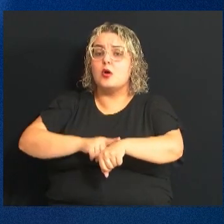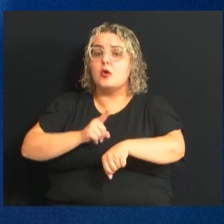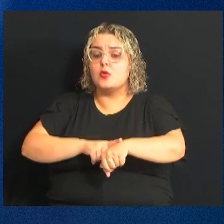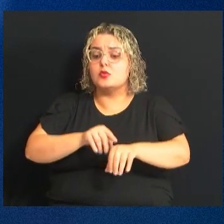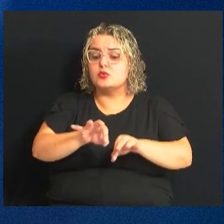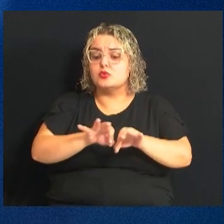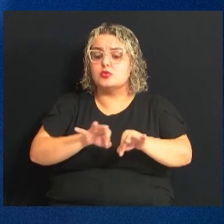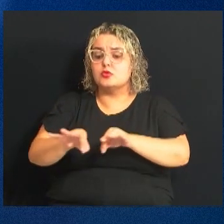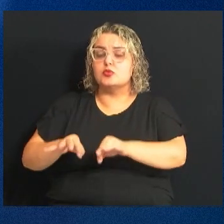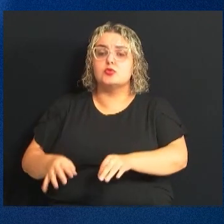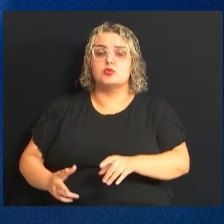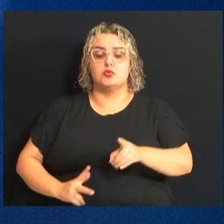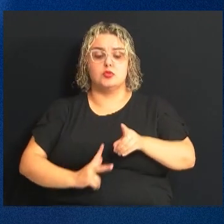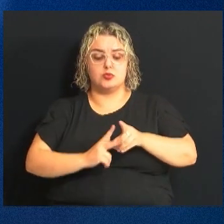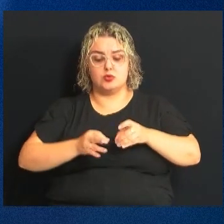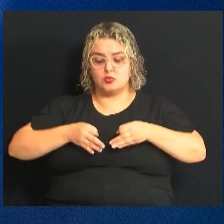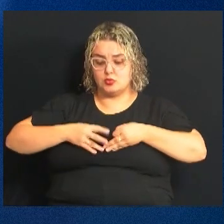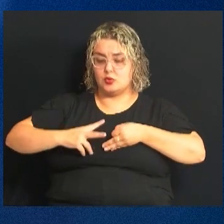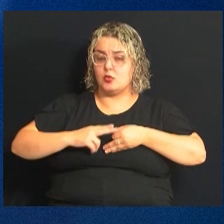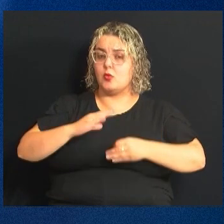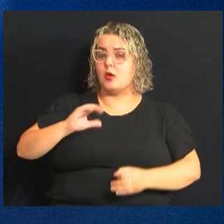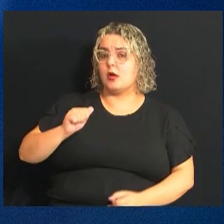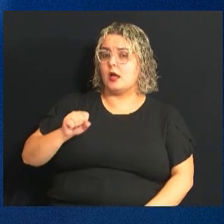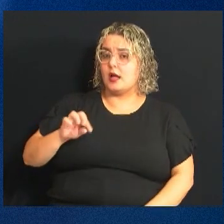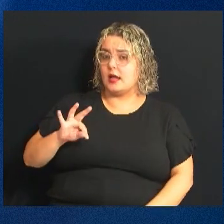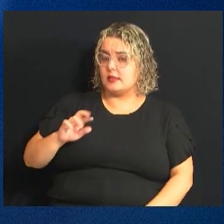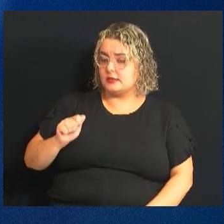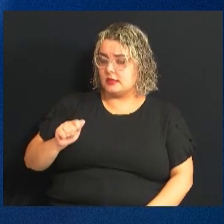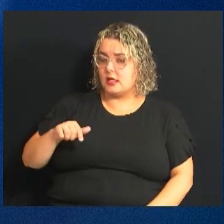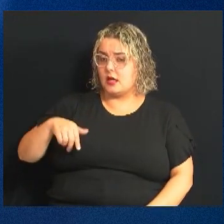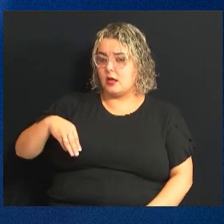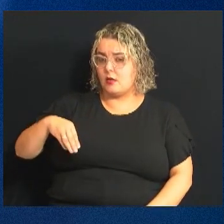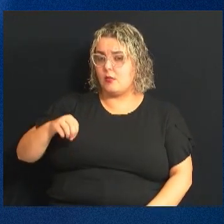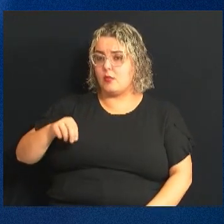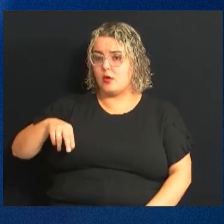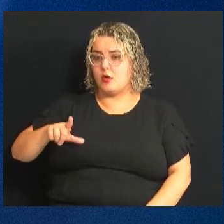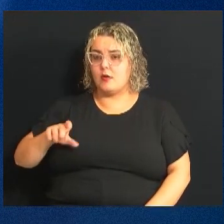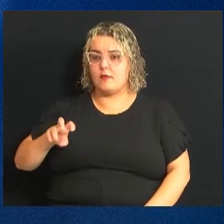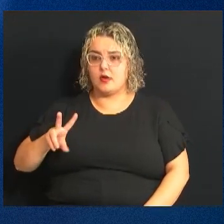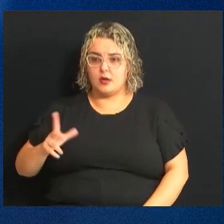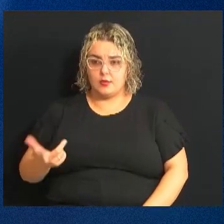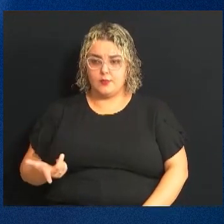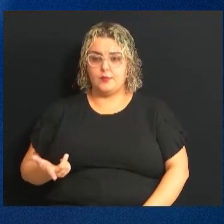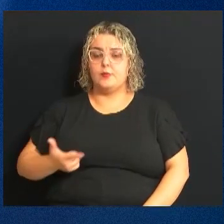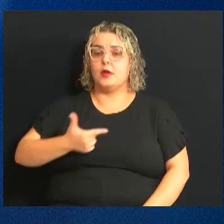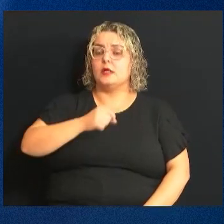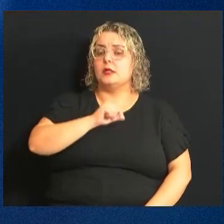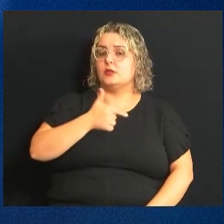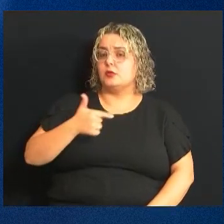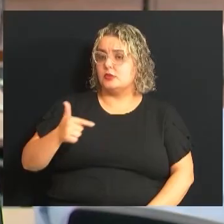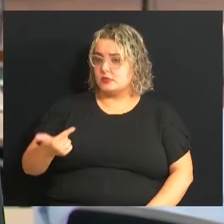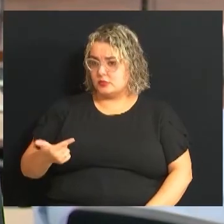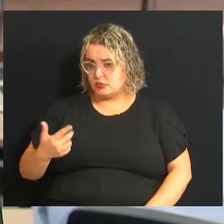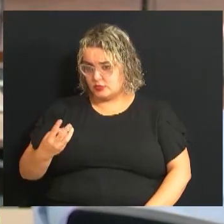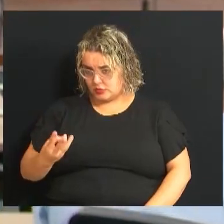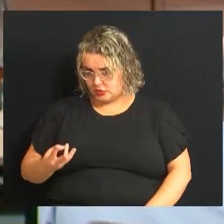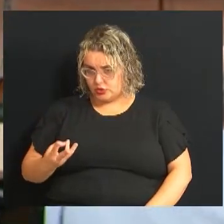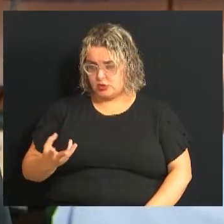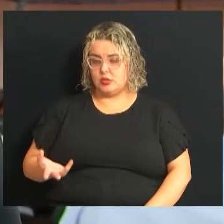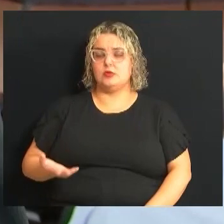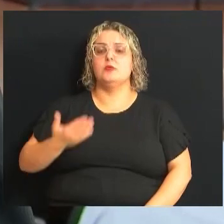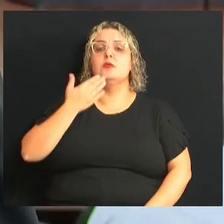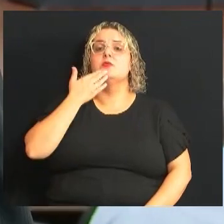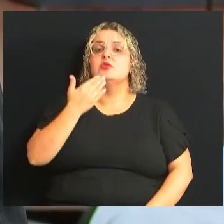sobre o cronograma do programa de castração de animais, o Castramóvel, para o ano de 2023 Esse